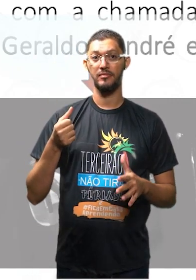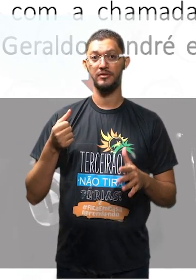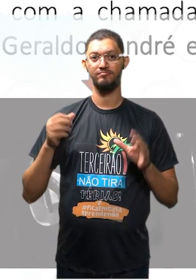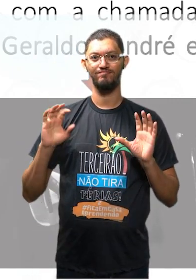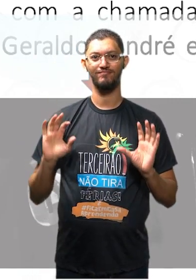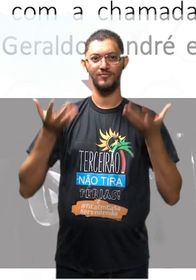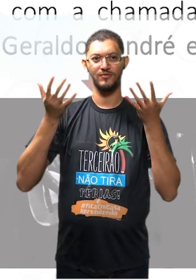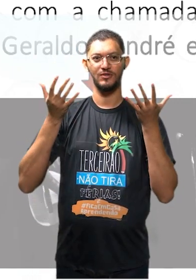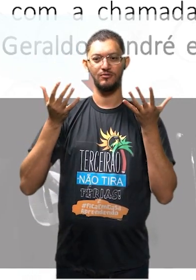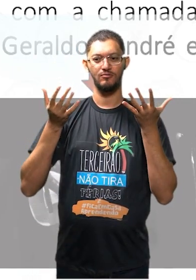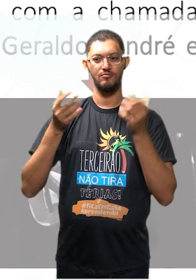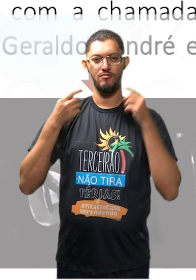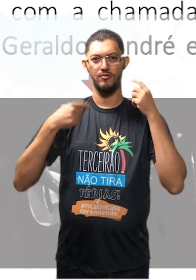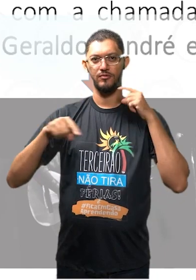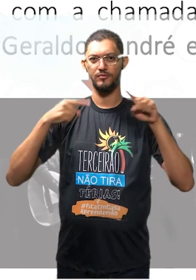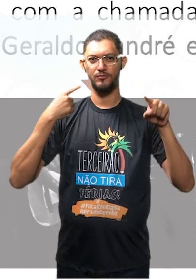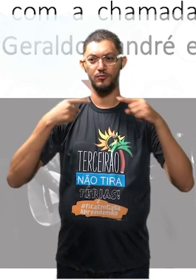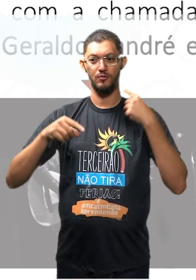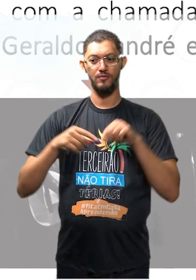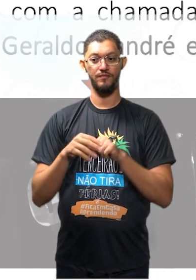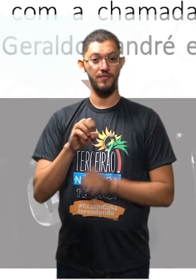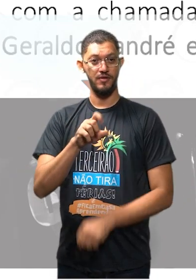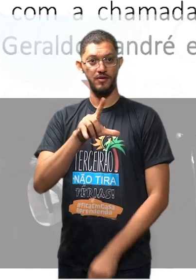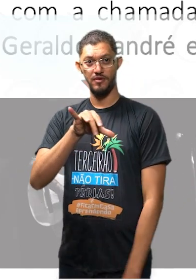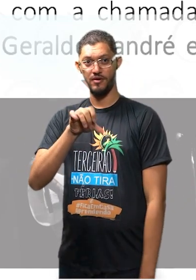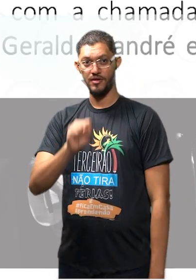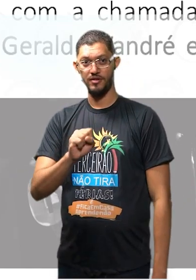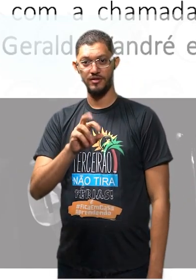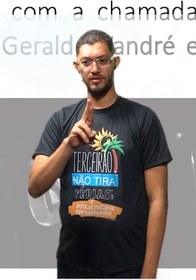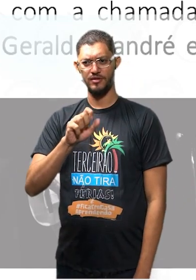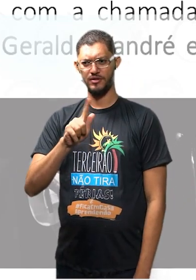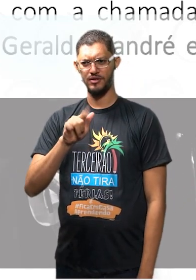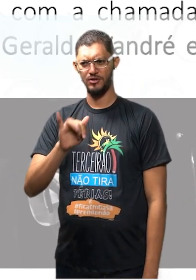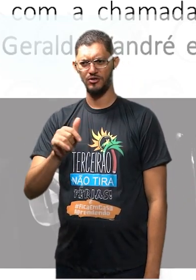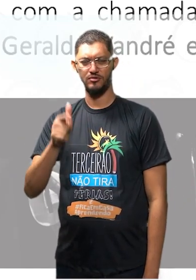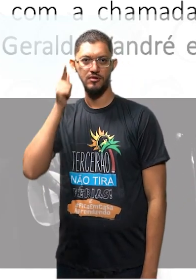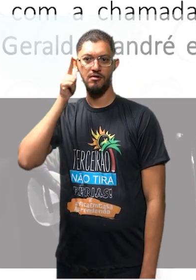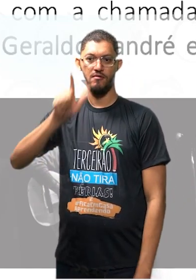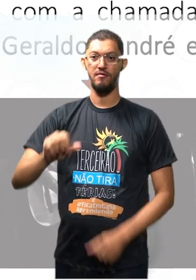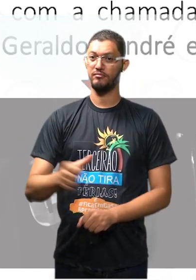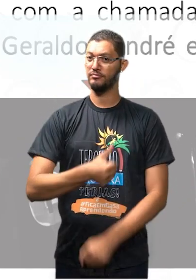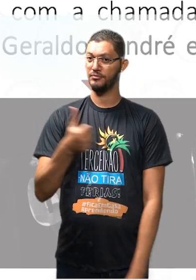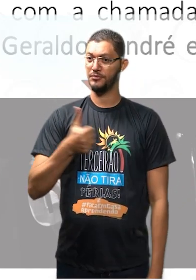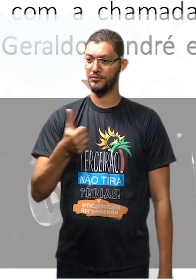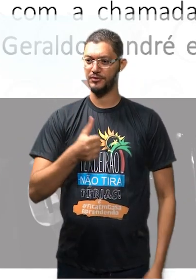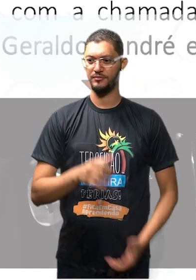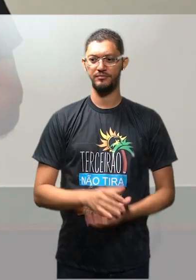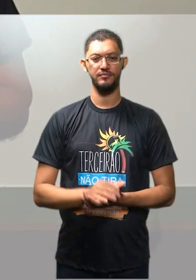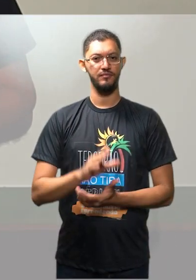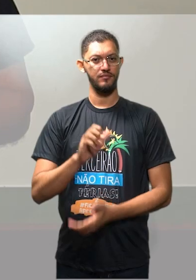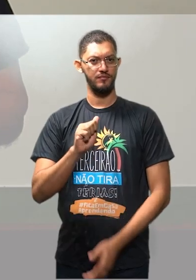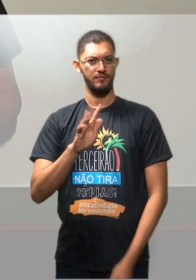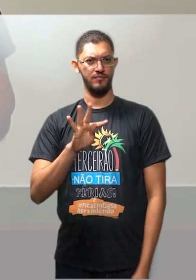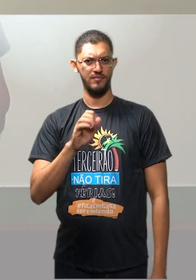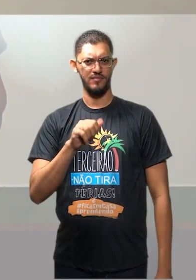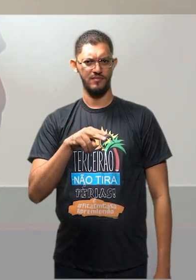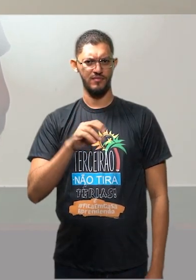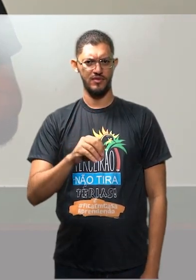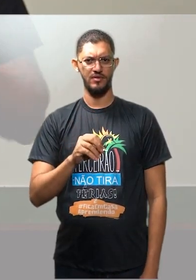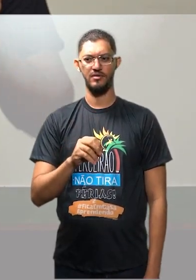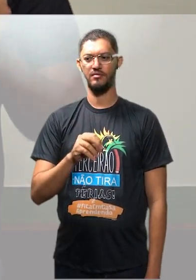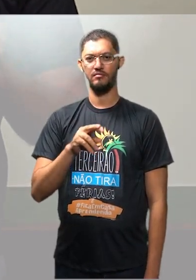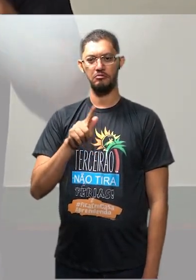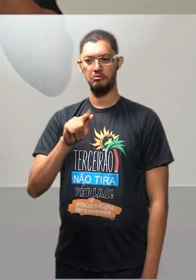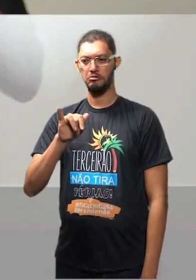Elis Regina, venceu em primeiro lugar. E aí nós temos Caetano e Gil e temos Geraldo Vandré.